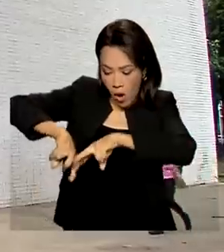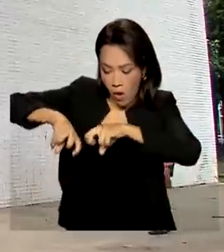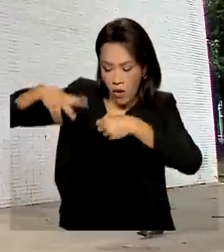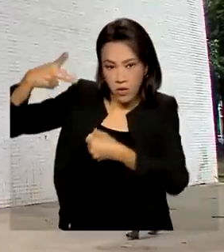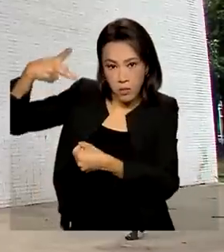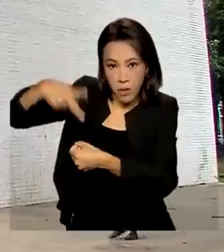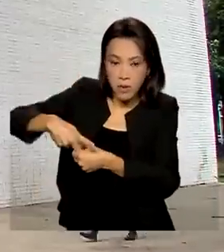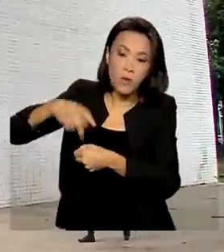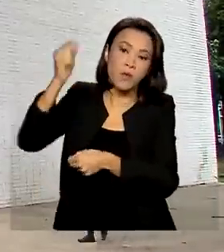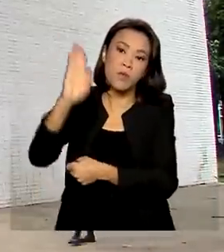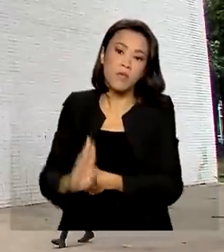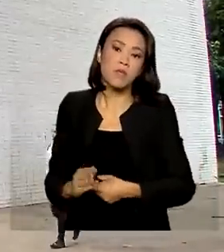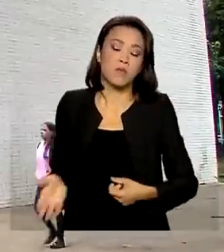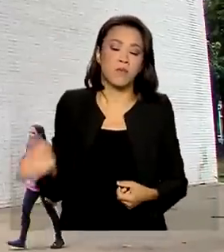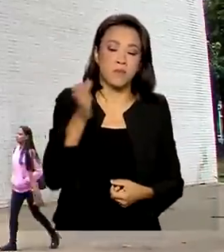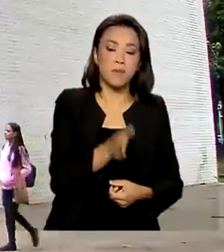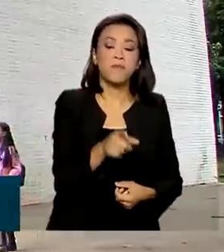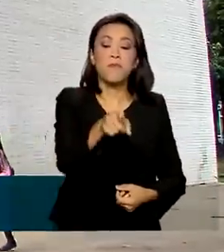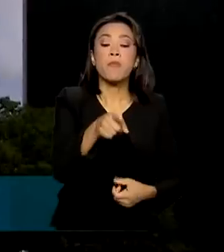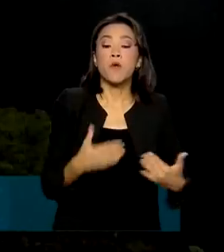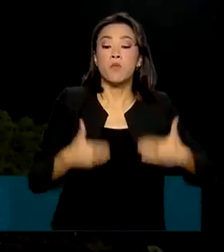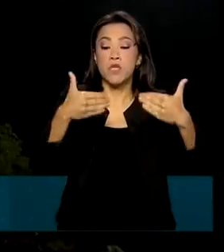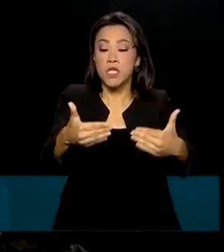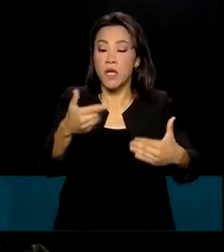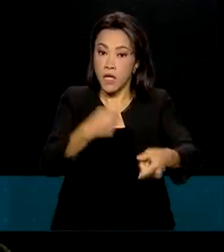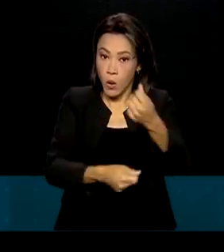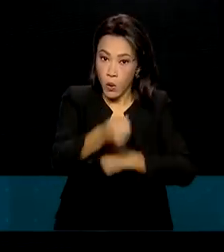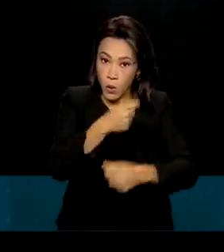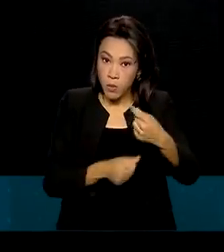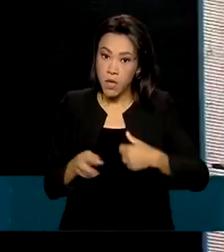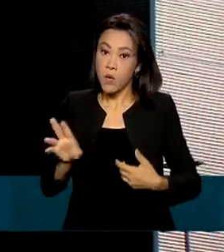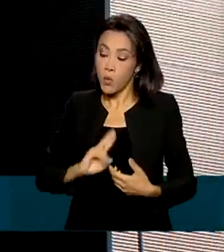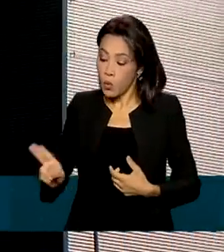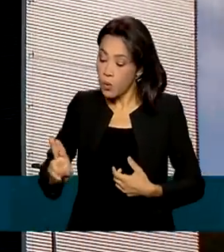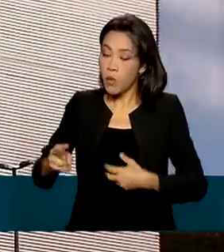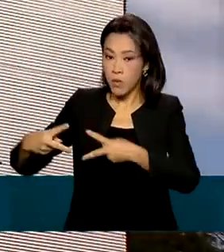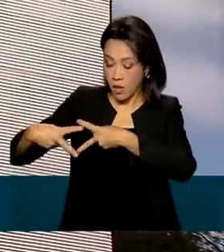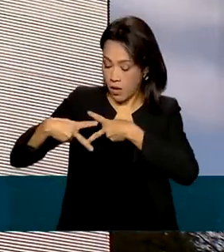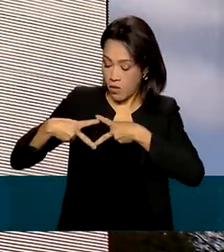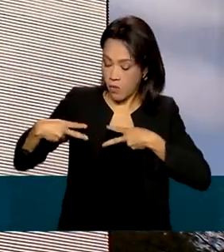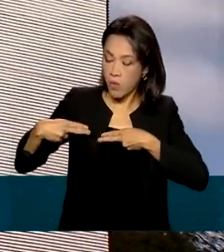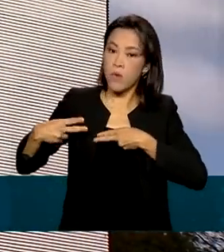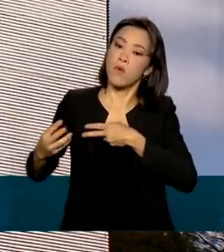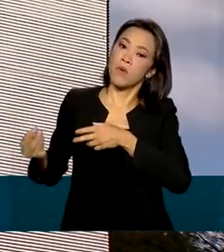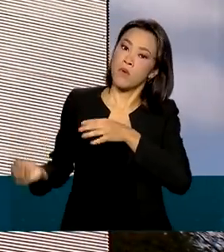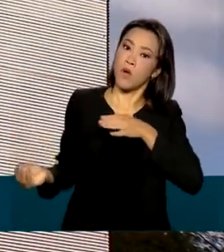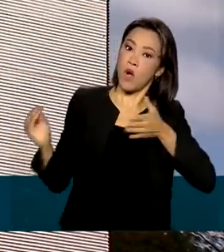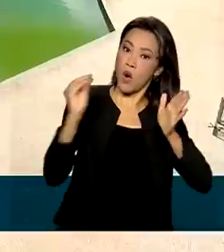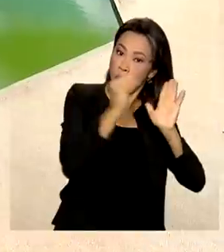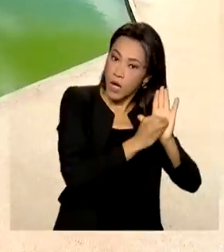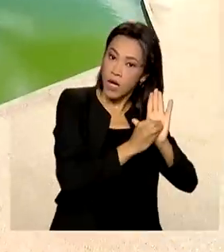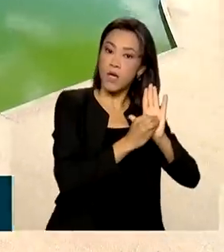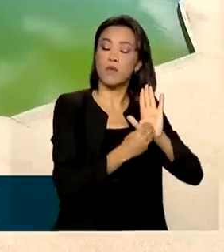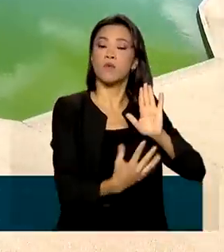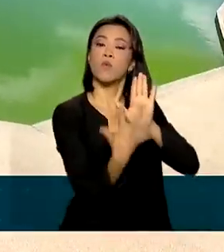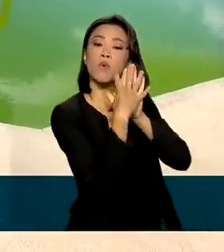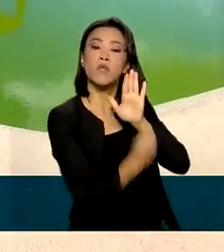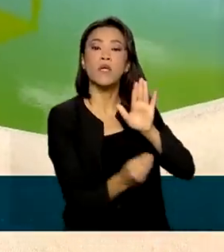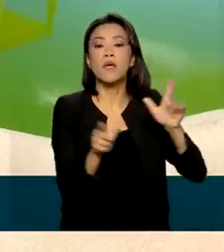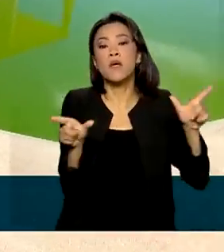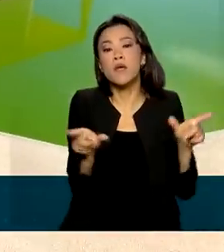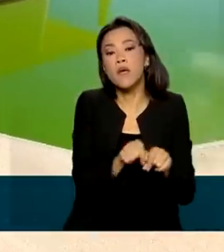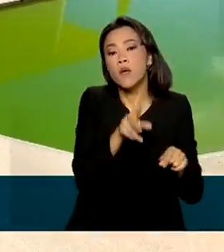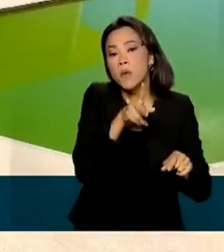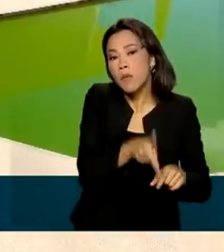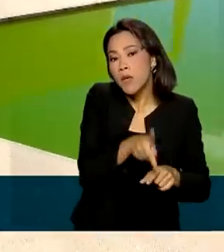De acordo com o Ministério da Economia, a inclusão da Petrobras no Programa de Parcerias de Investimentos depende ainda do